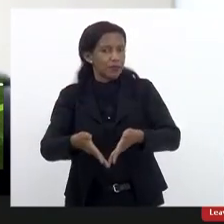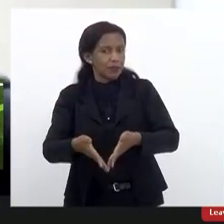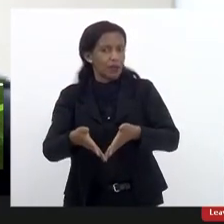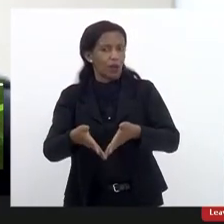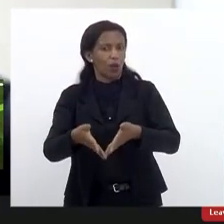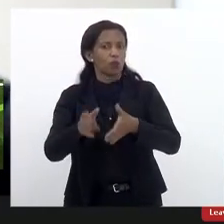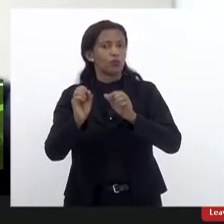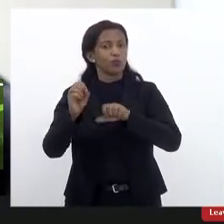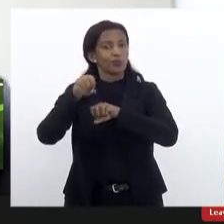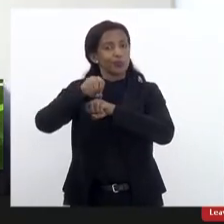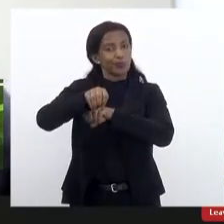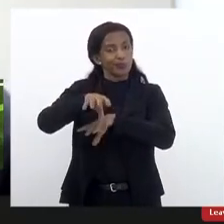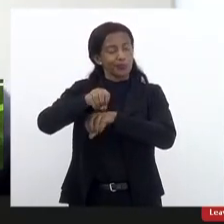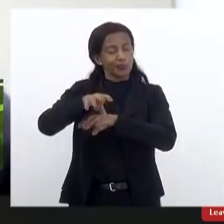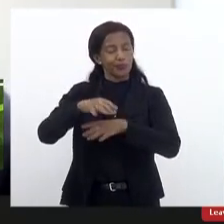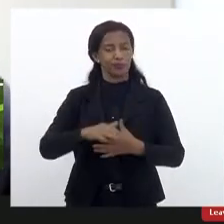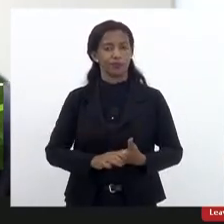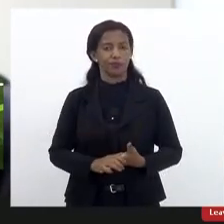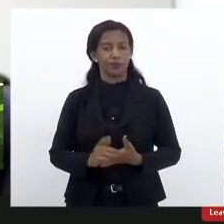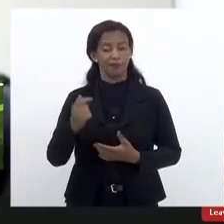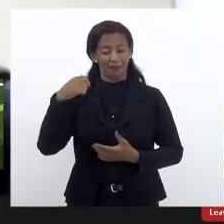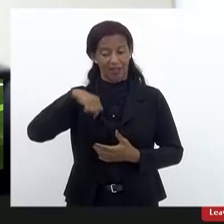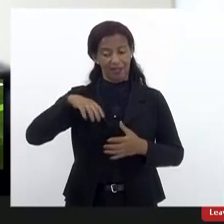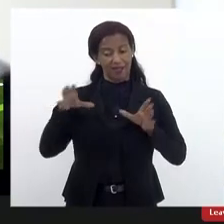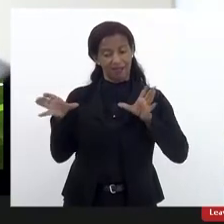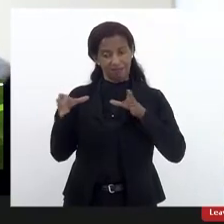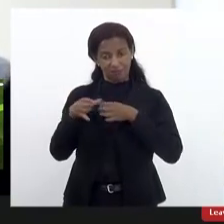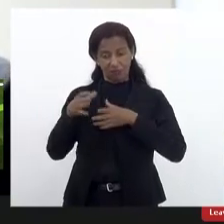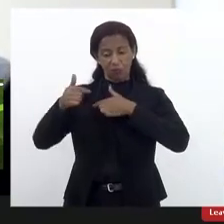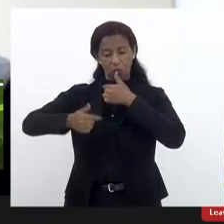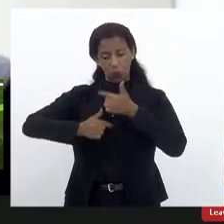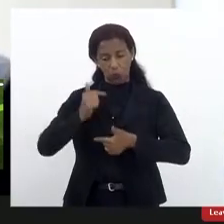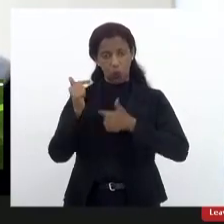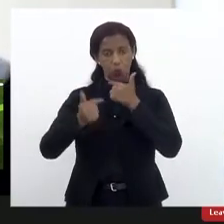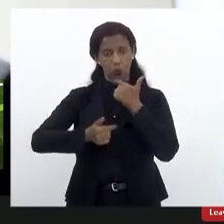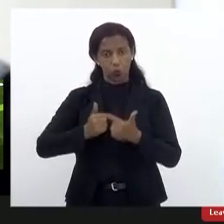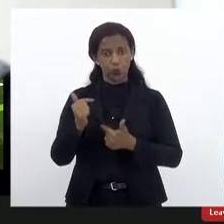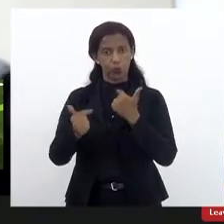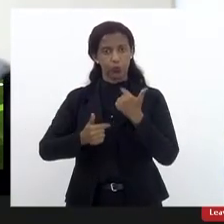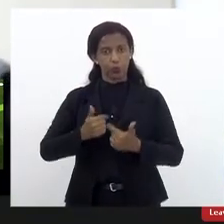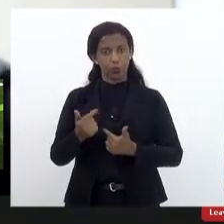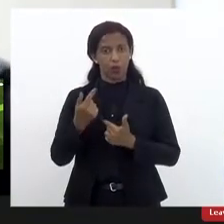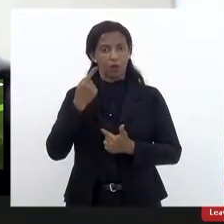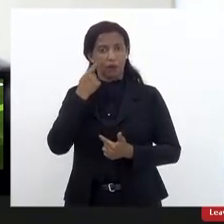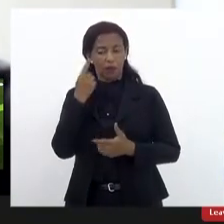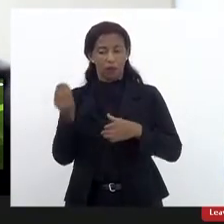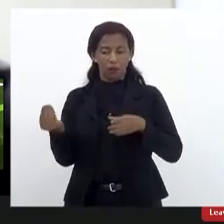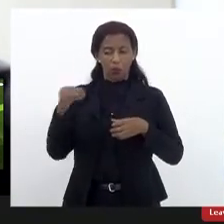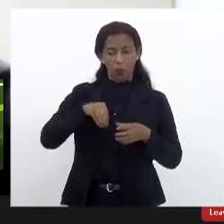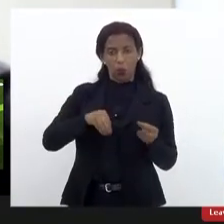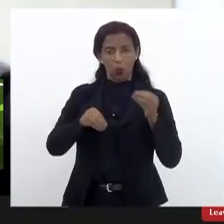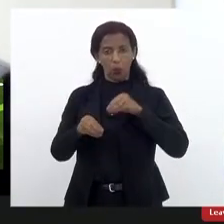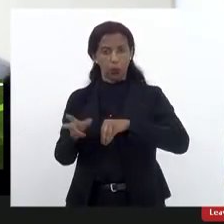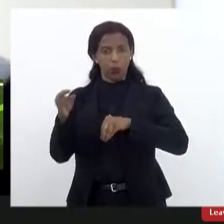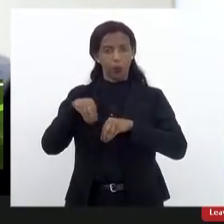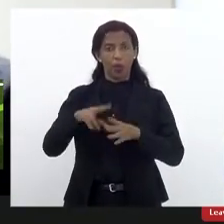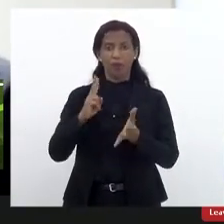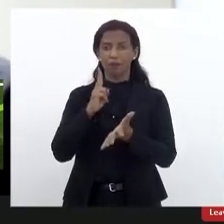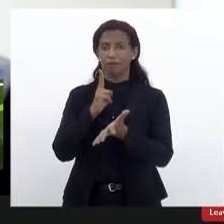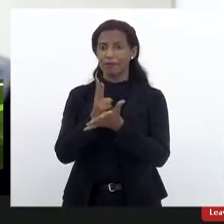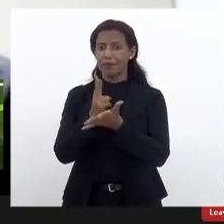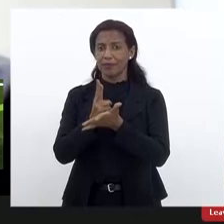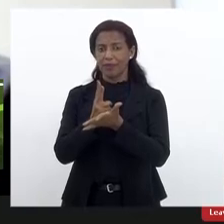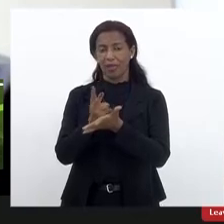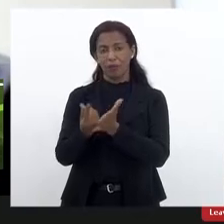Educação. A gente aqui na comissão vem trabalhando, vem lutando, vem tentando incluir no orçamento sempre a previsão